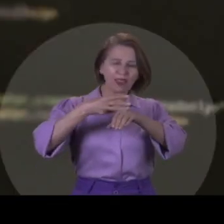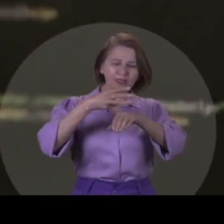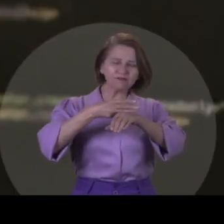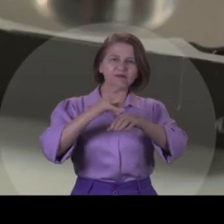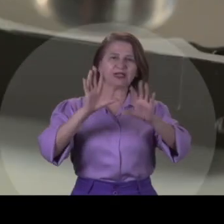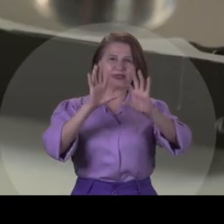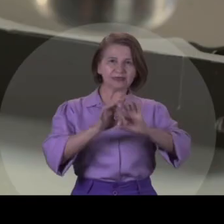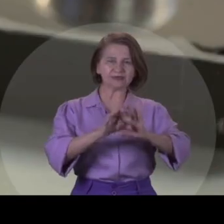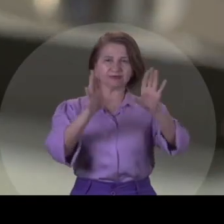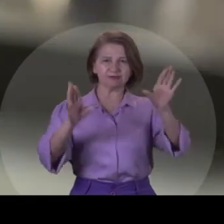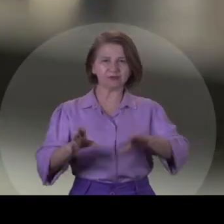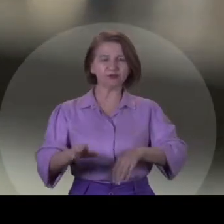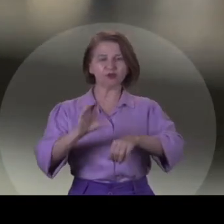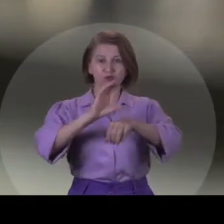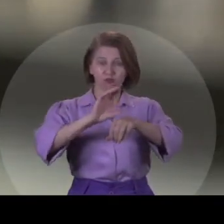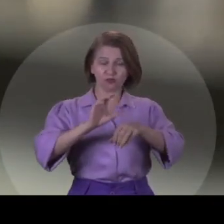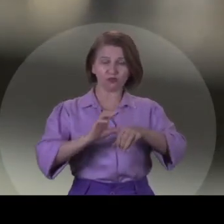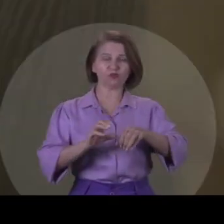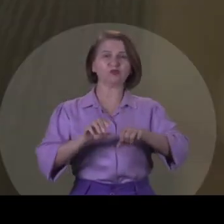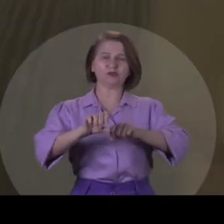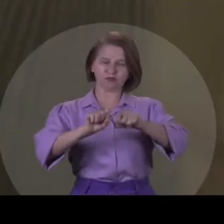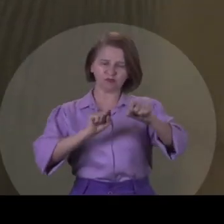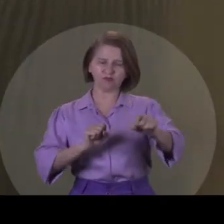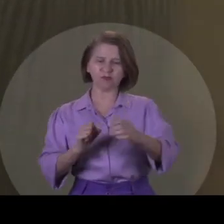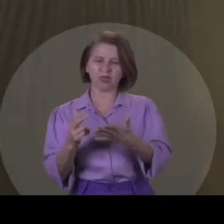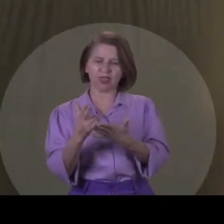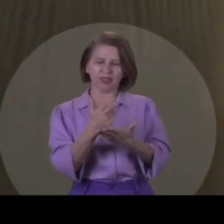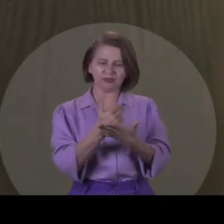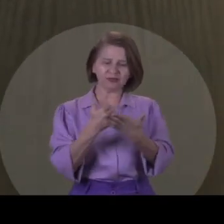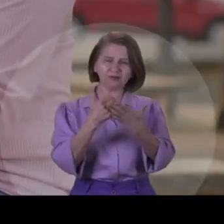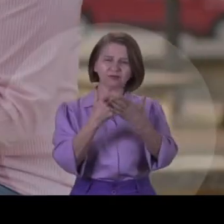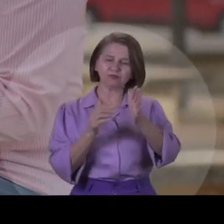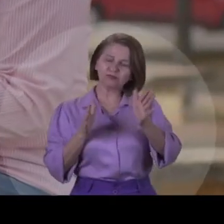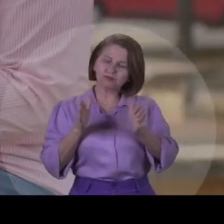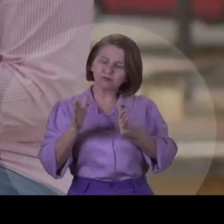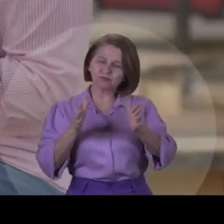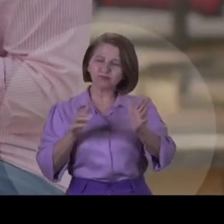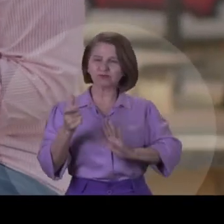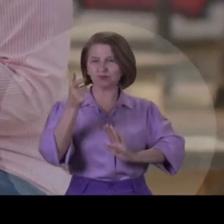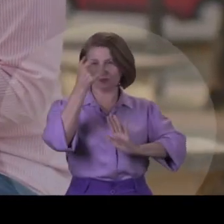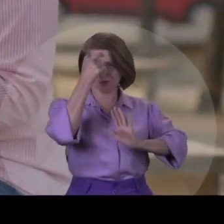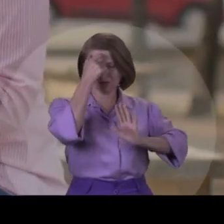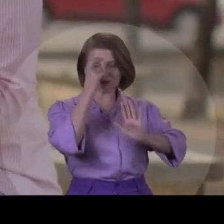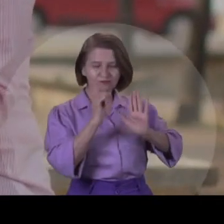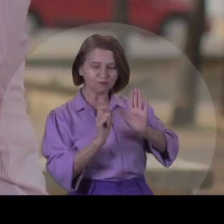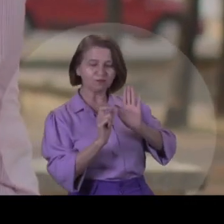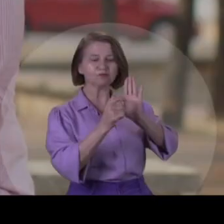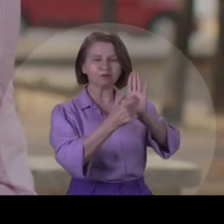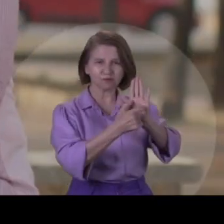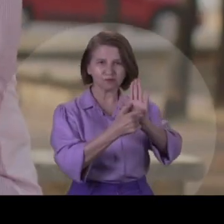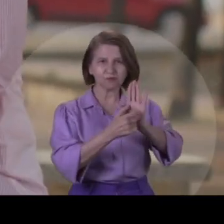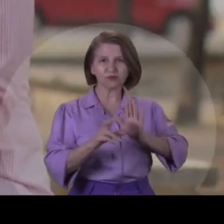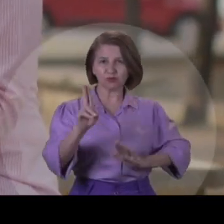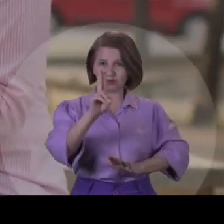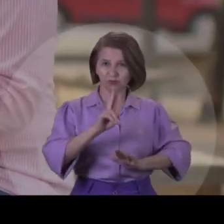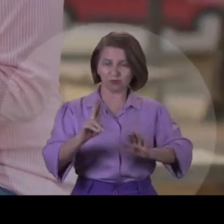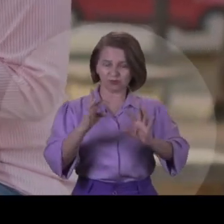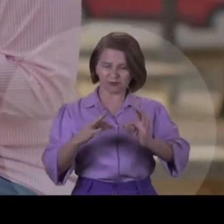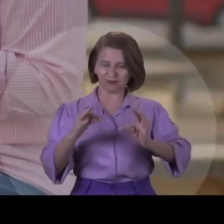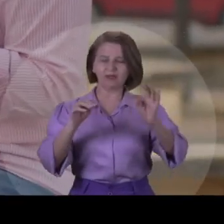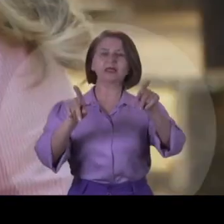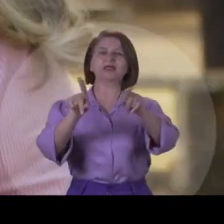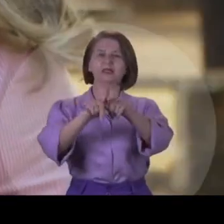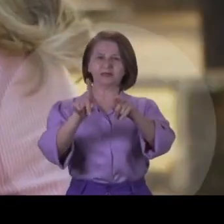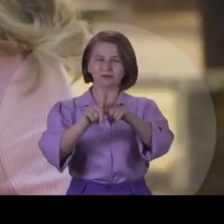livre, cursos de formação em várias áreas, como design, robótica, inteligência artificial, uso da tecnologia,